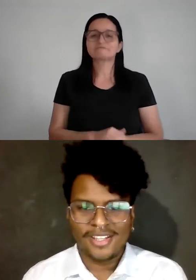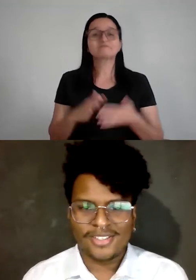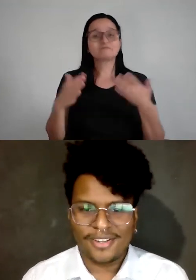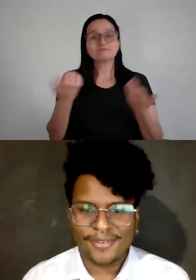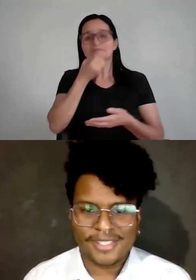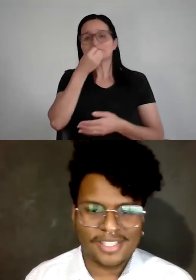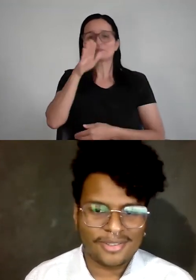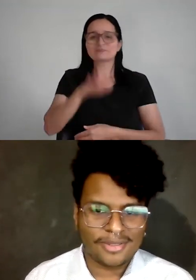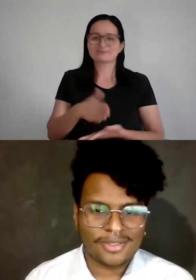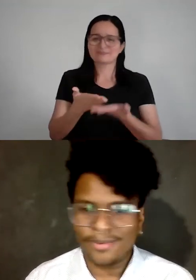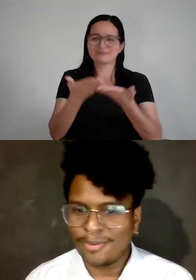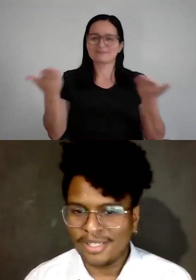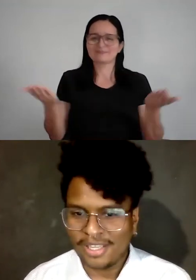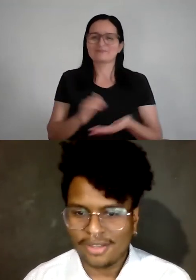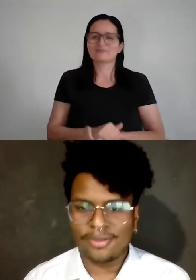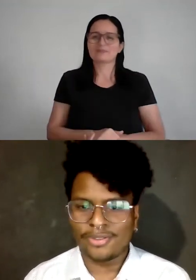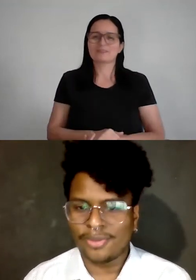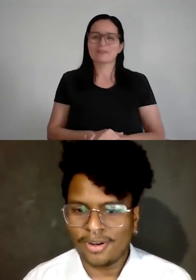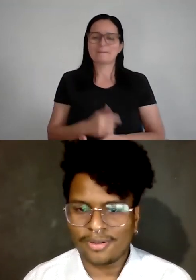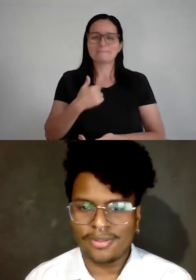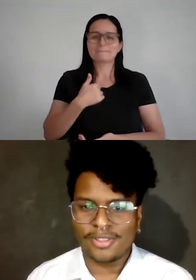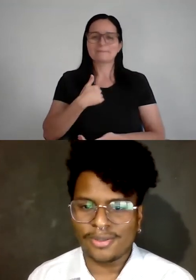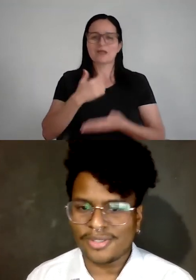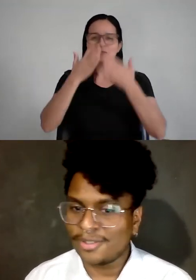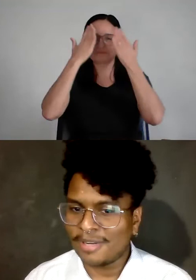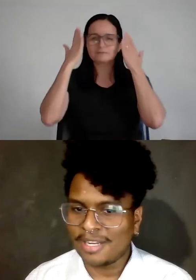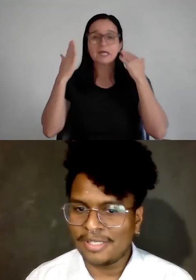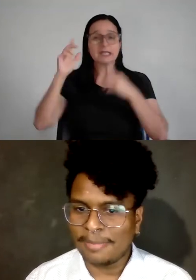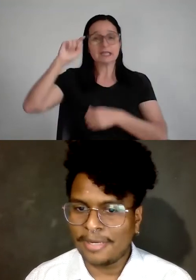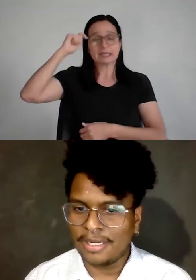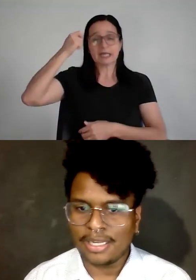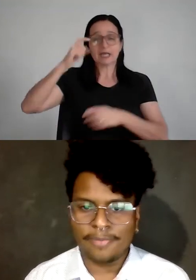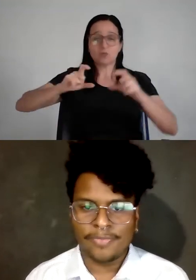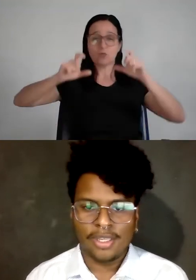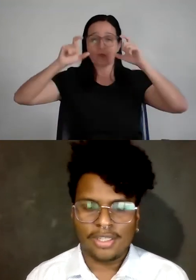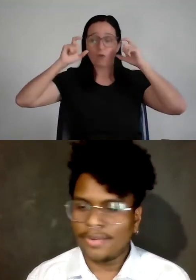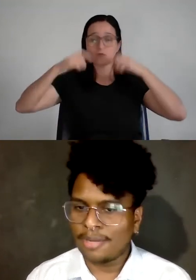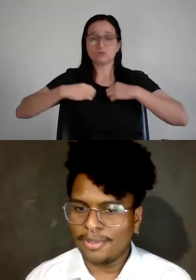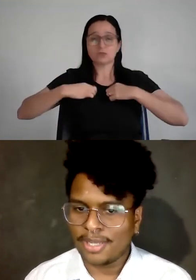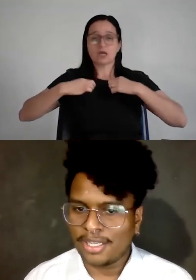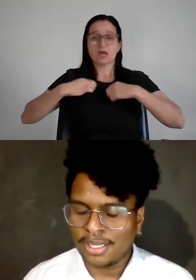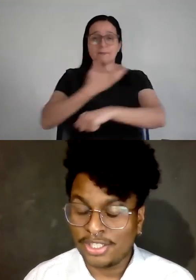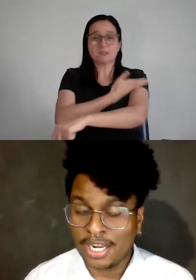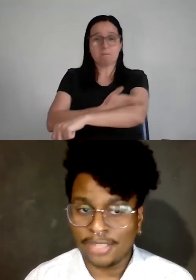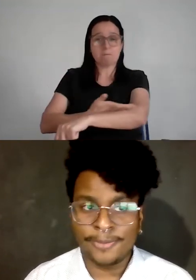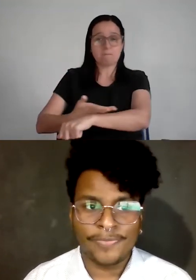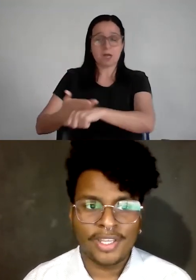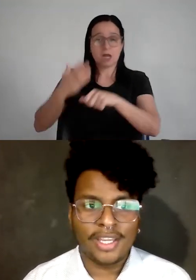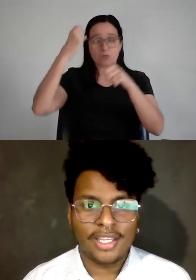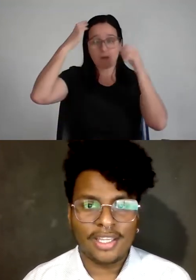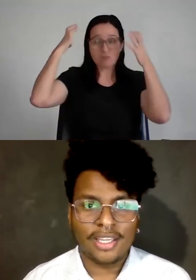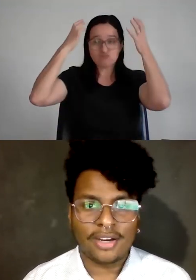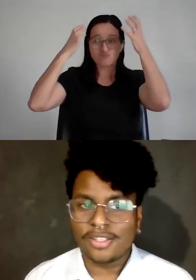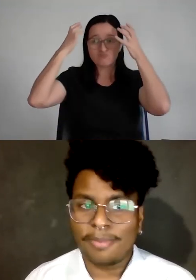Só reforçando, eu sou um homem negro, uso óculos, estou usando uma camisa branca, tenho o cabelo cacheado.